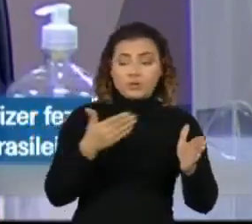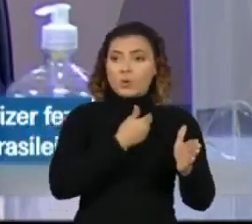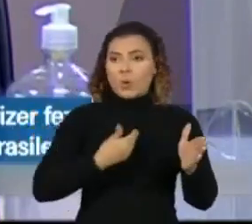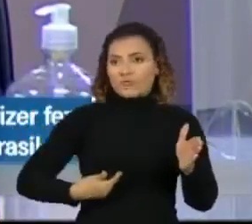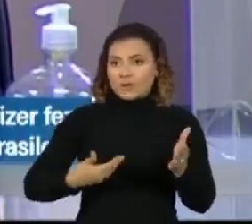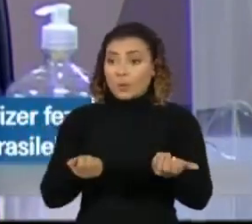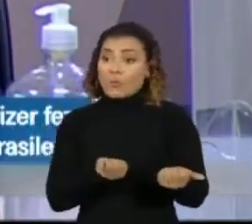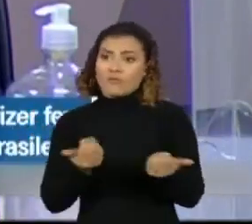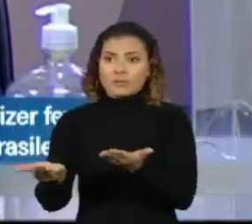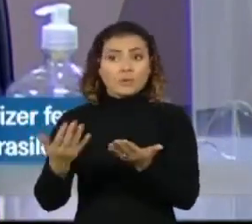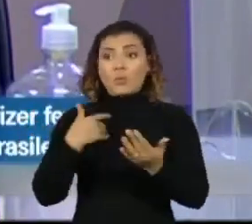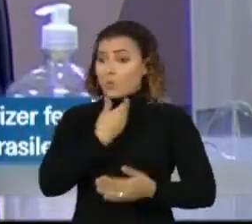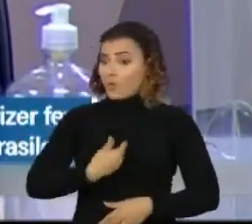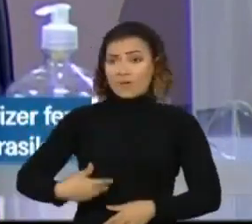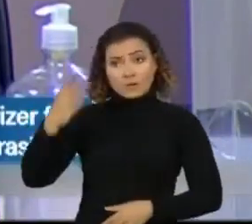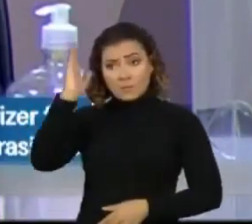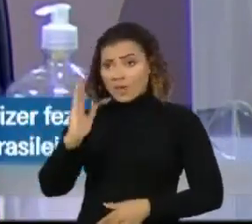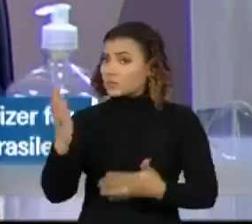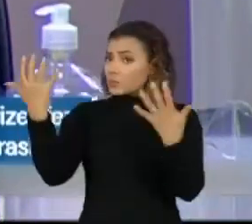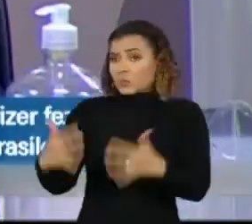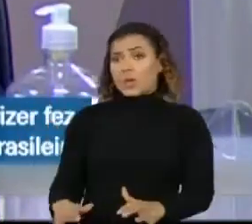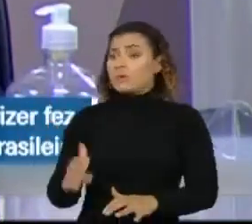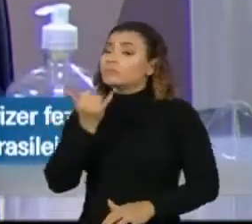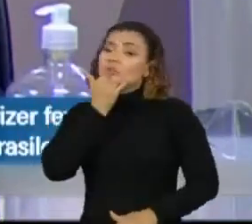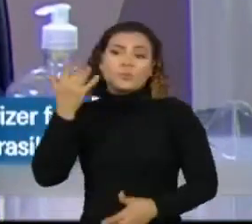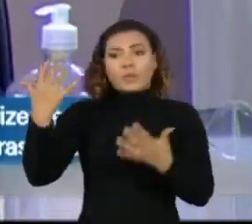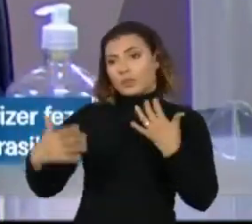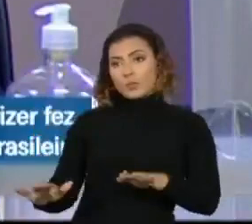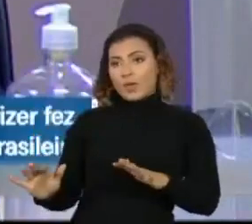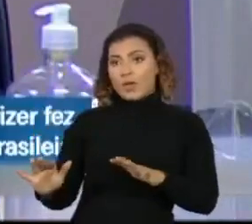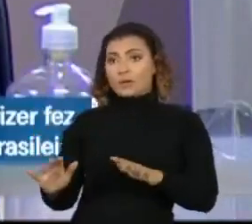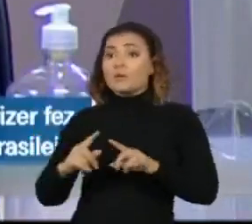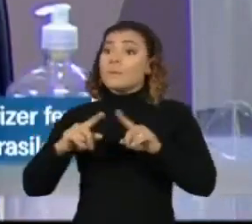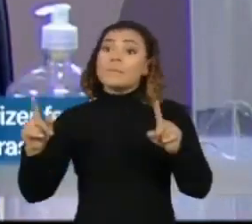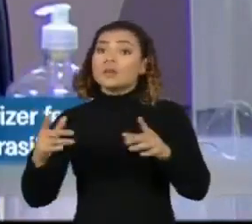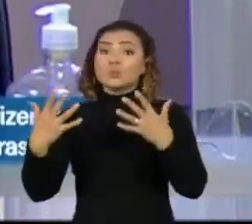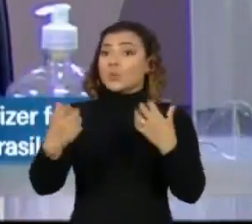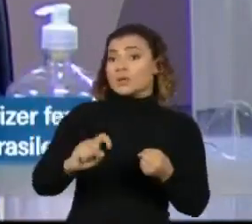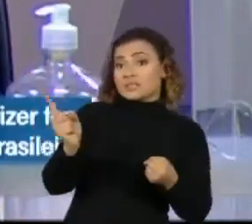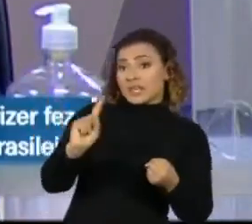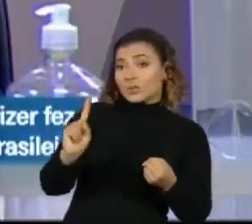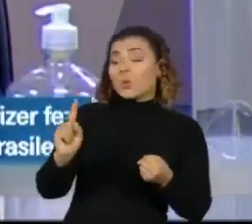não rejeitou, mas tampouco aceitou a oferta. aceitou, aceitou.